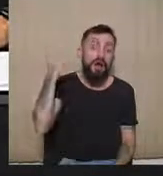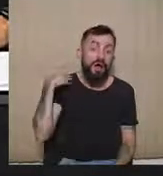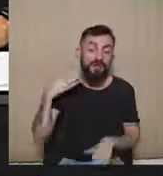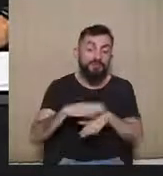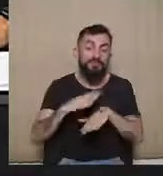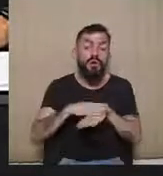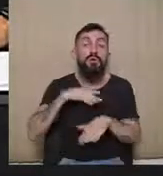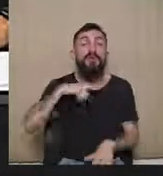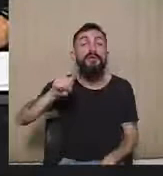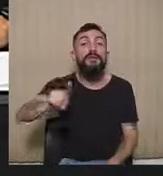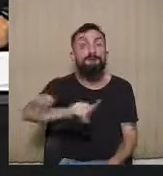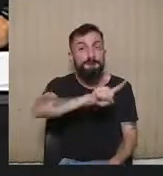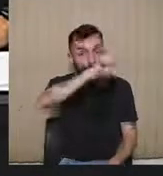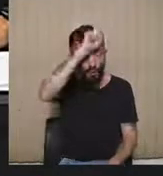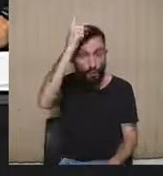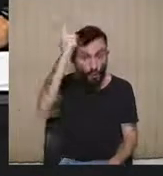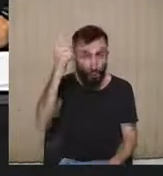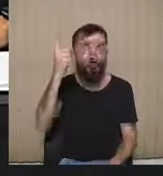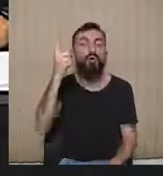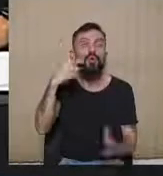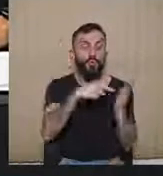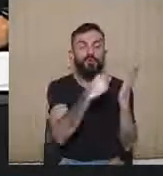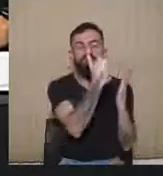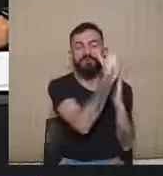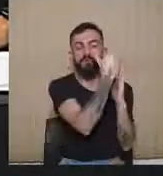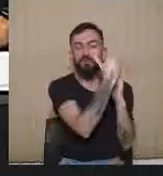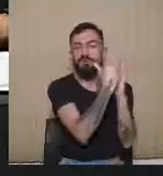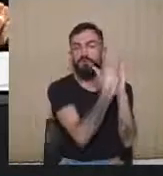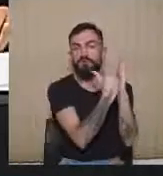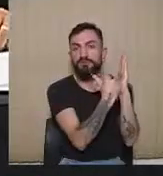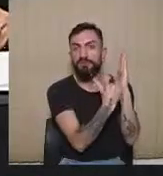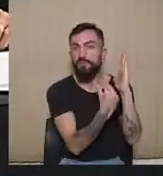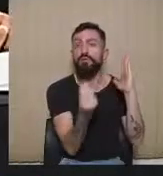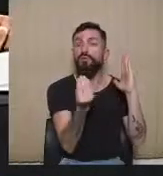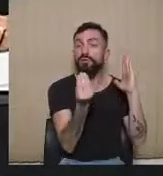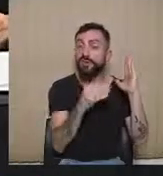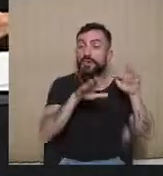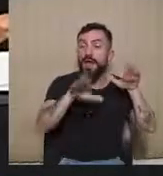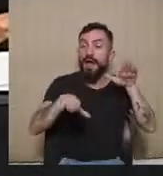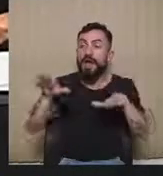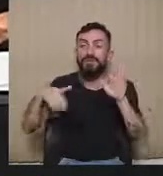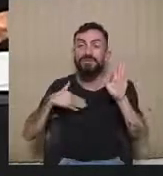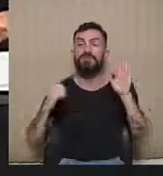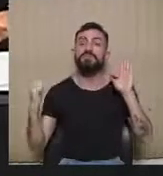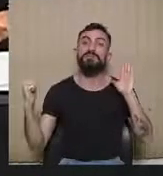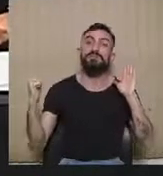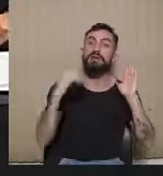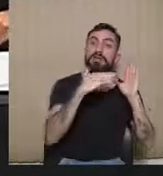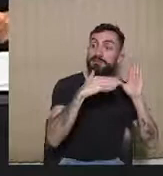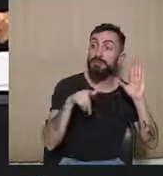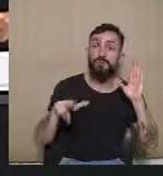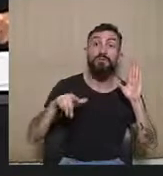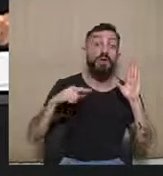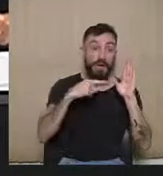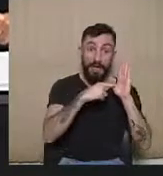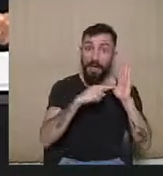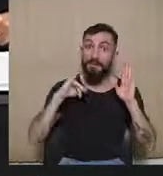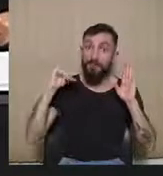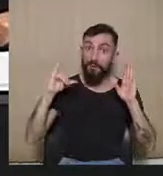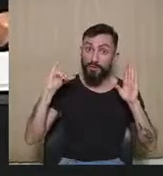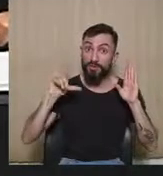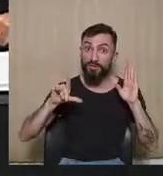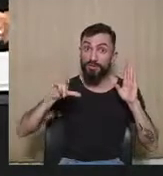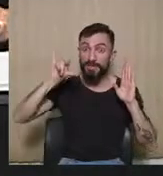para um momento em que a materialidade da infração, aquilo que era relevante para o direito eleitoral, dizia